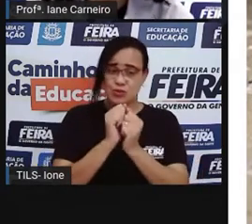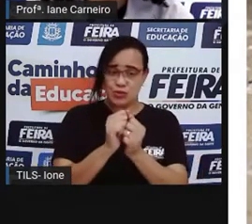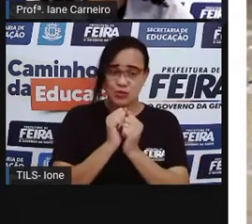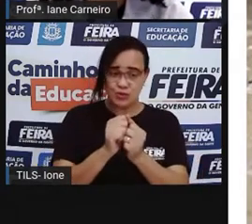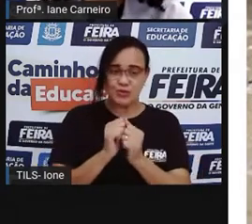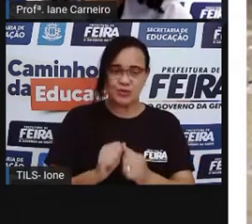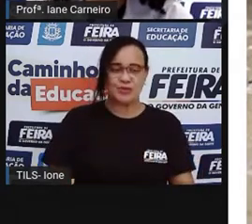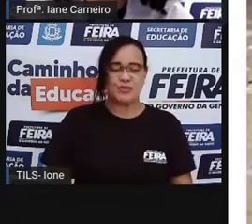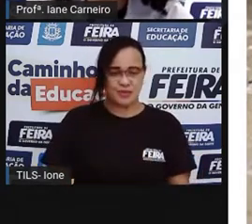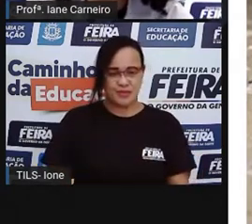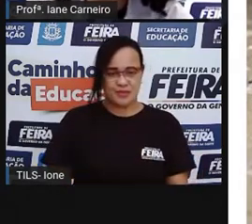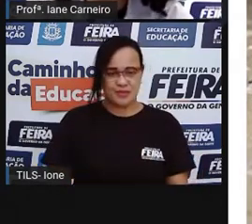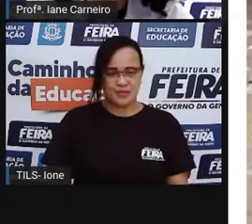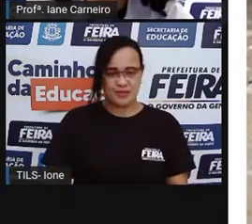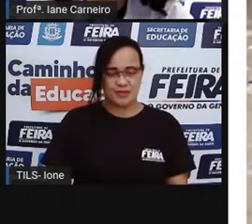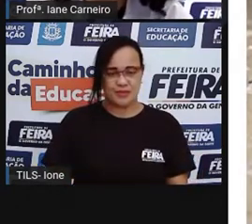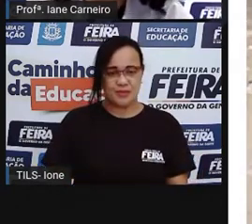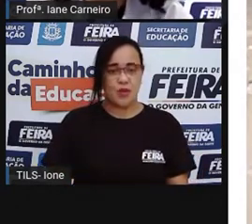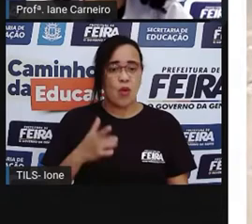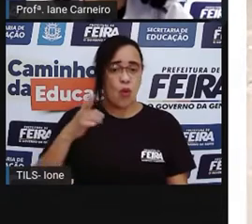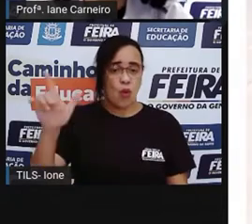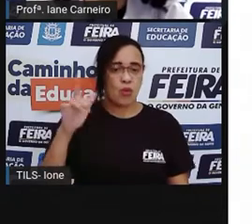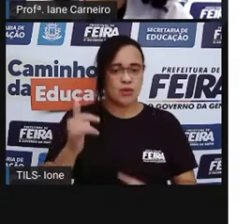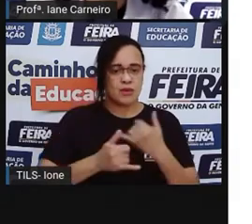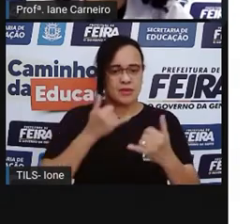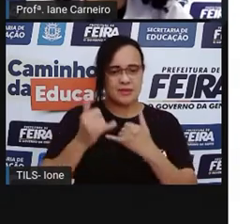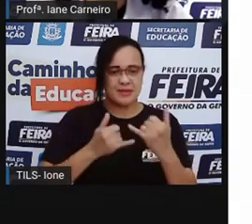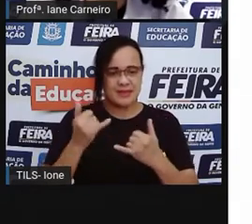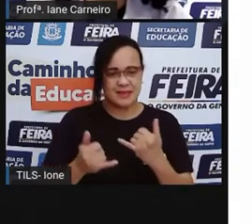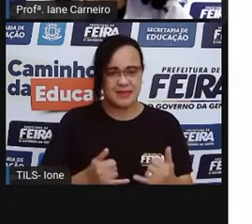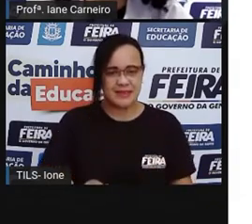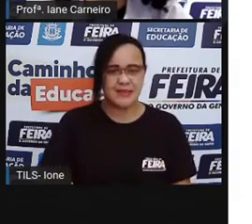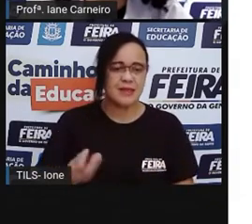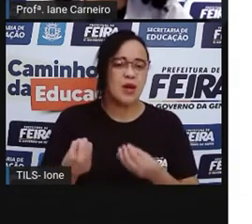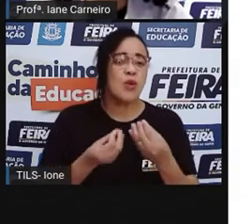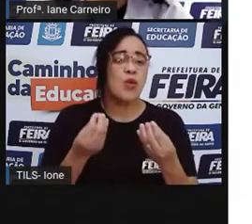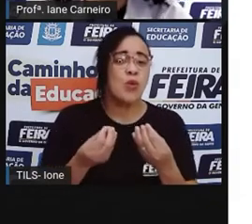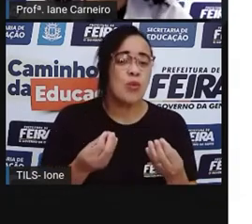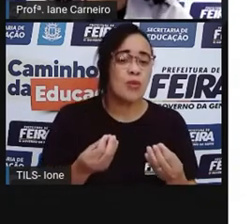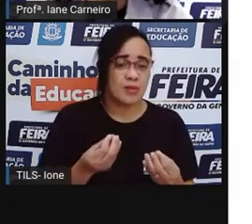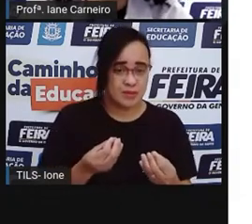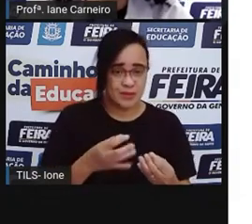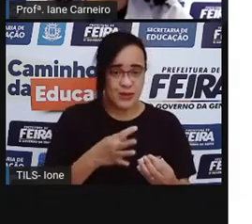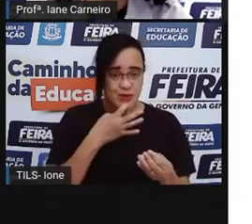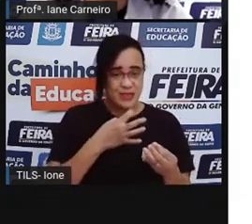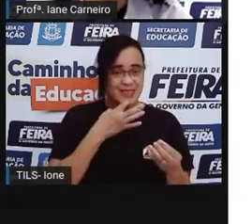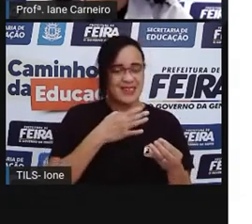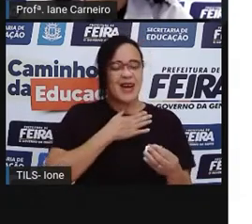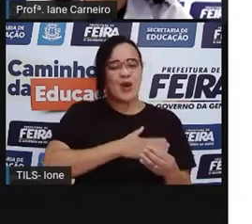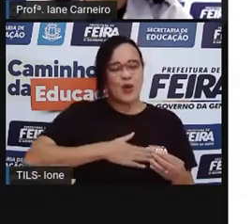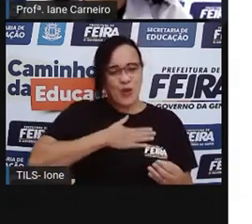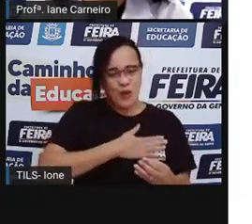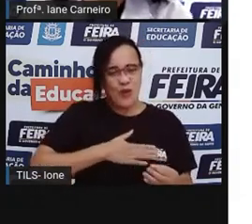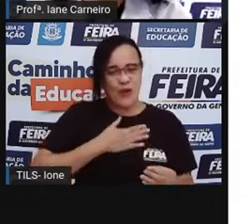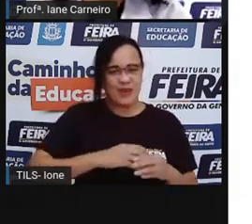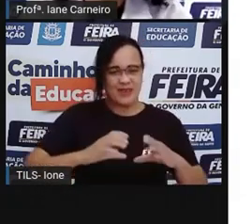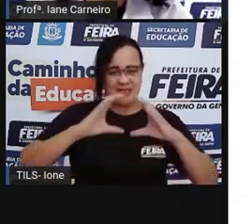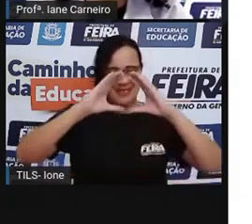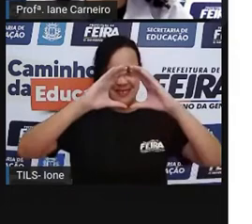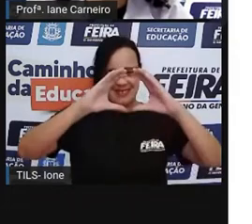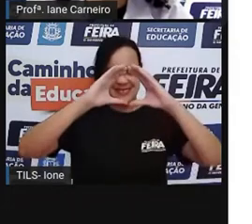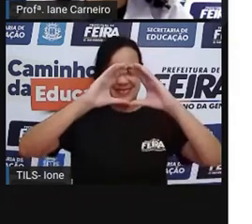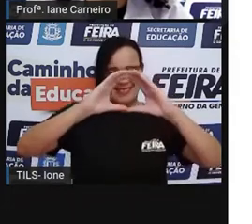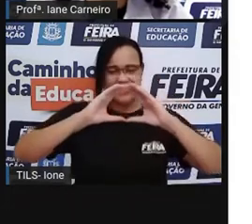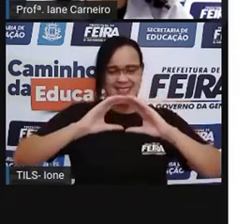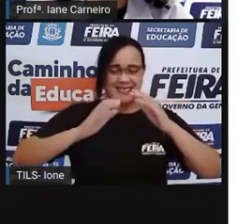Vamos ver outra brincadeira redonda. Outra brincadeira redonda. Essa aqui, todo mundo gosta. É o